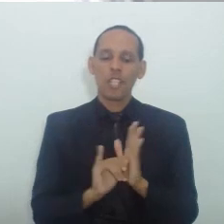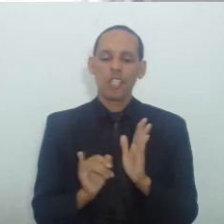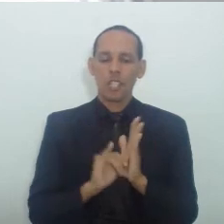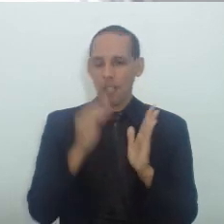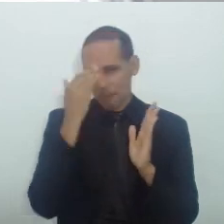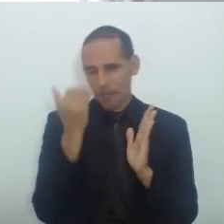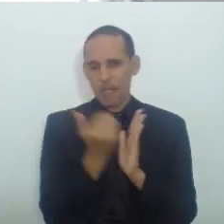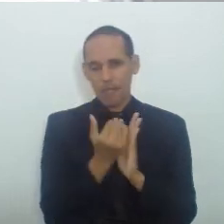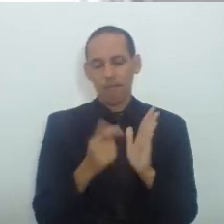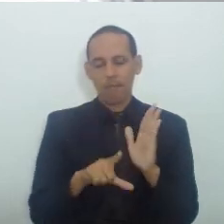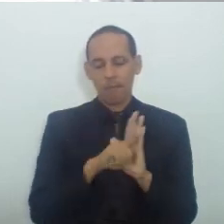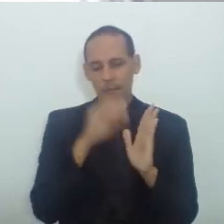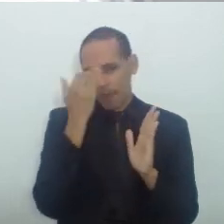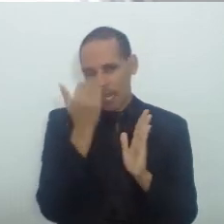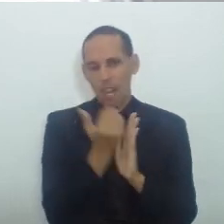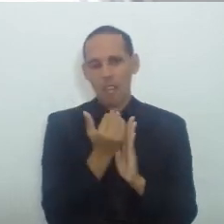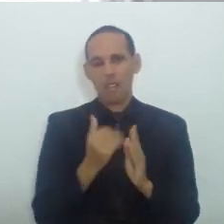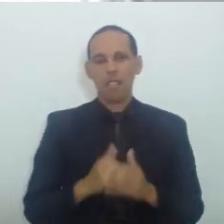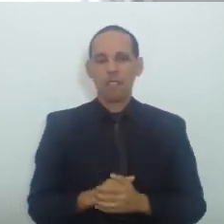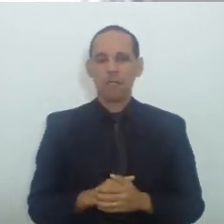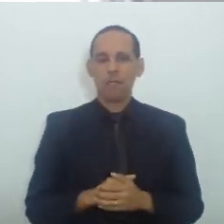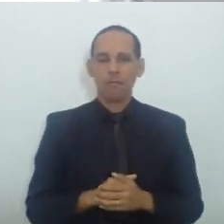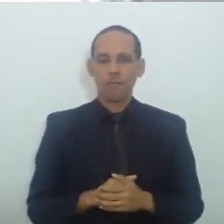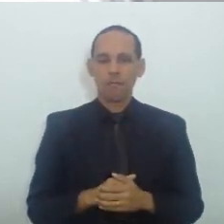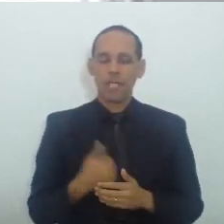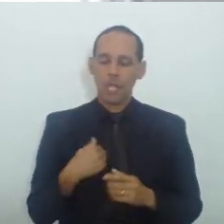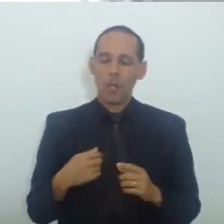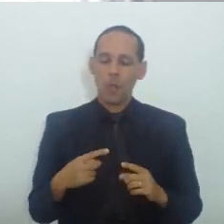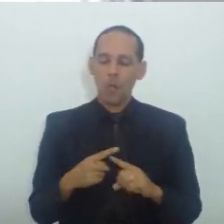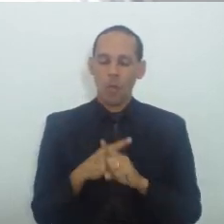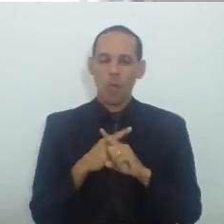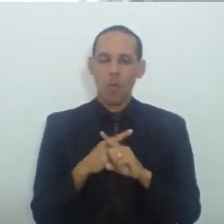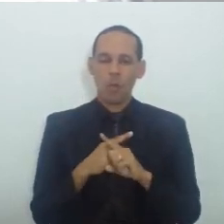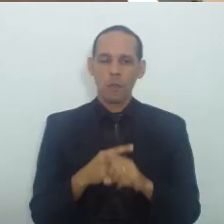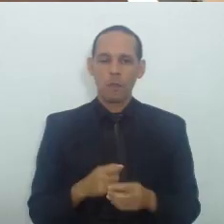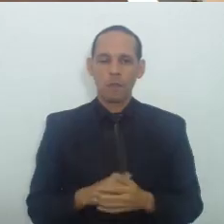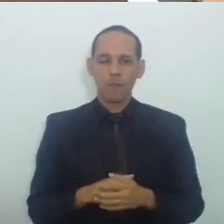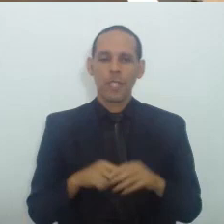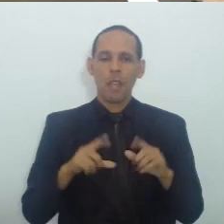Então Eu supondo Essa parte Da motivação Dos efeitos